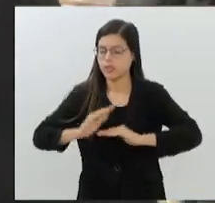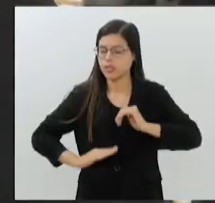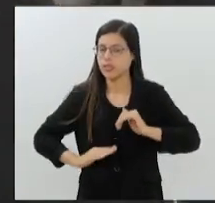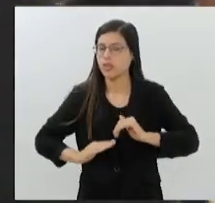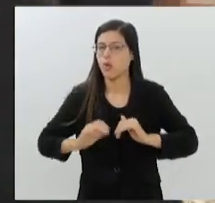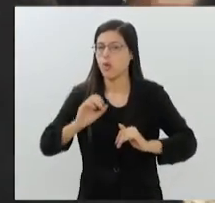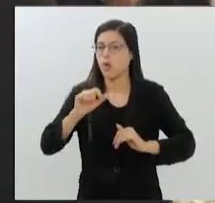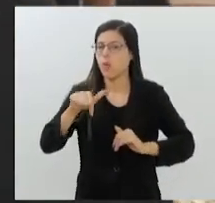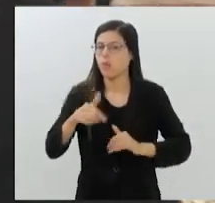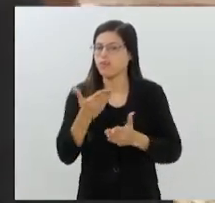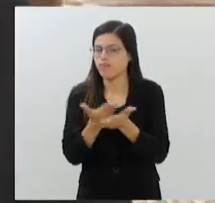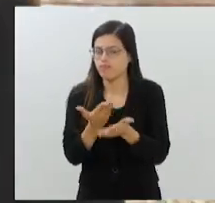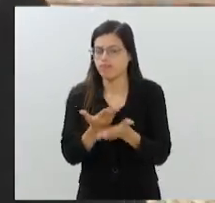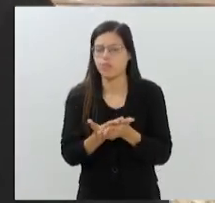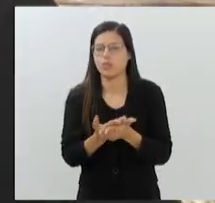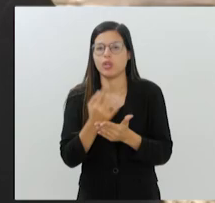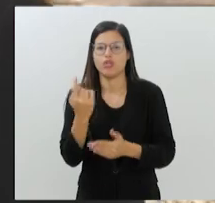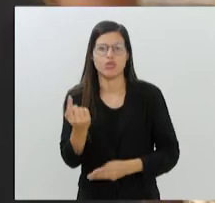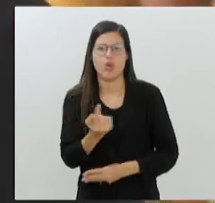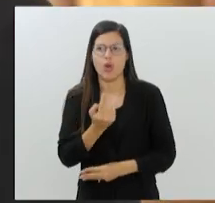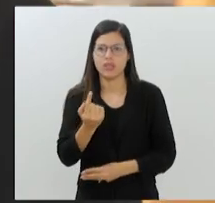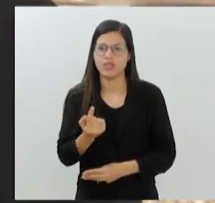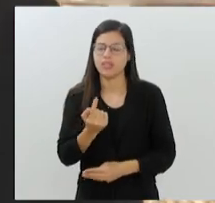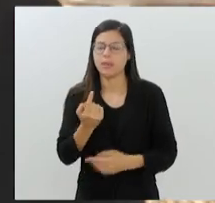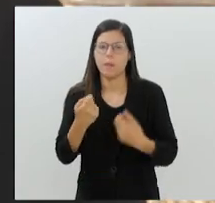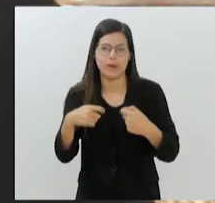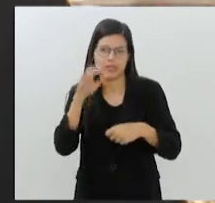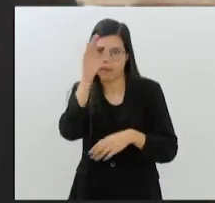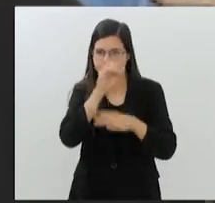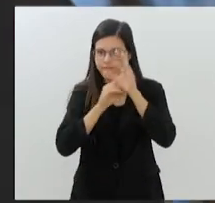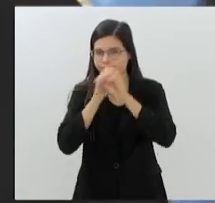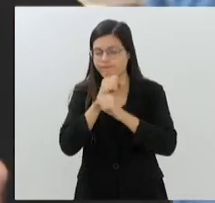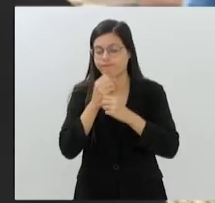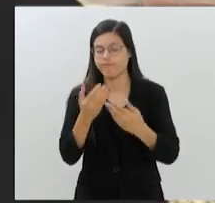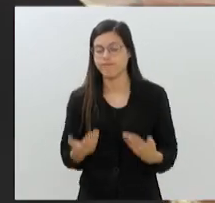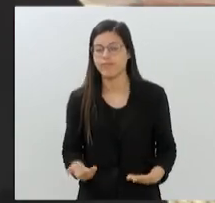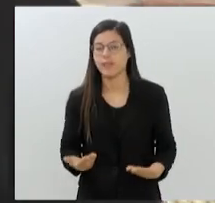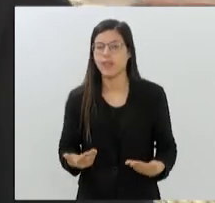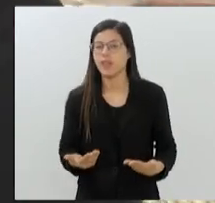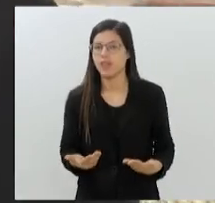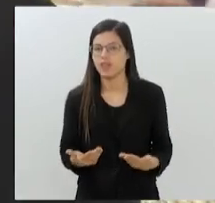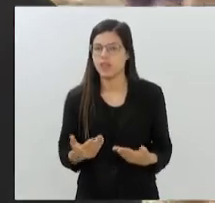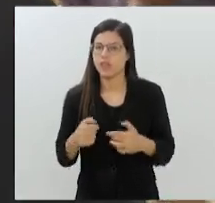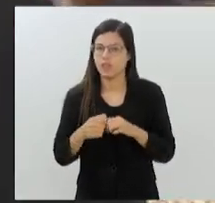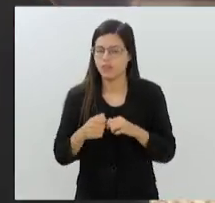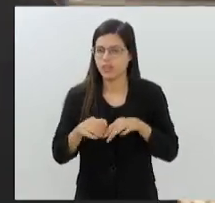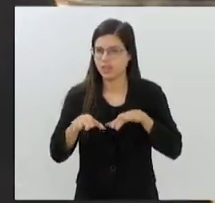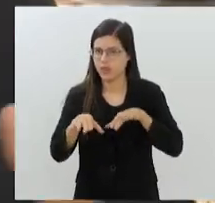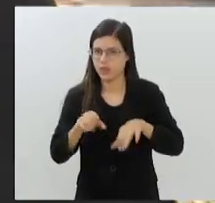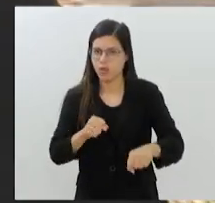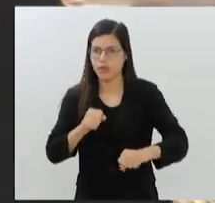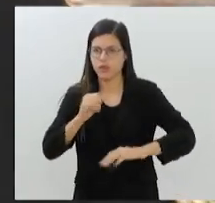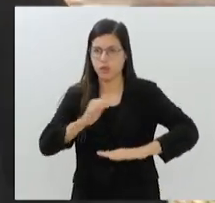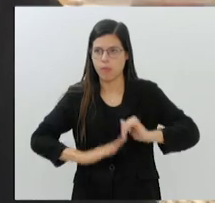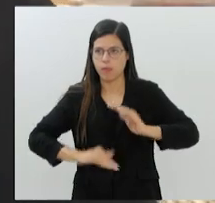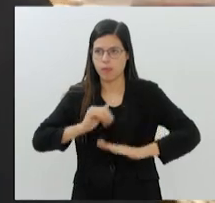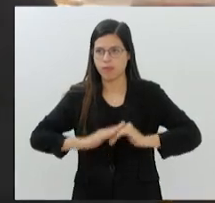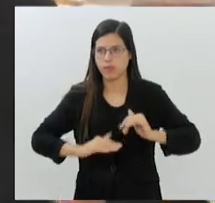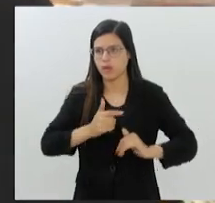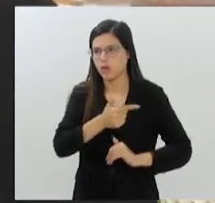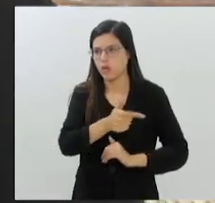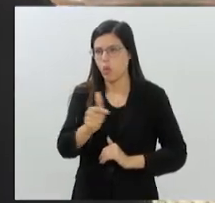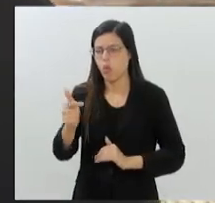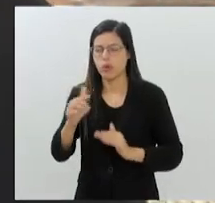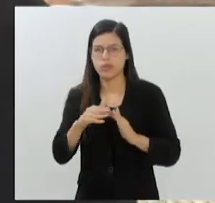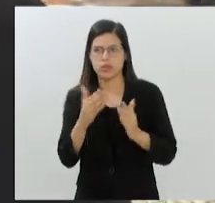estuda muito sozinho, é um autodidata, não tem como não ser. Enfim, mas eu trilhei também esse caminho da formação profissional em outras escolas